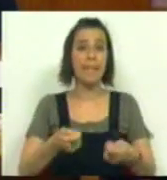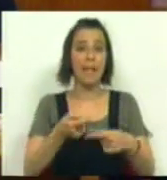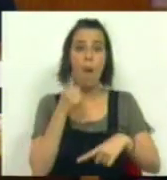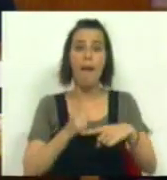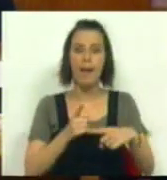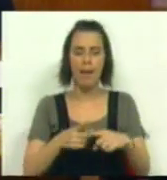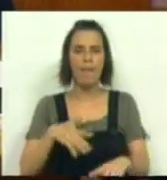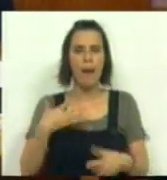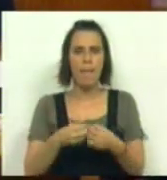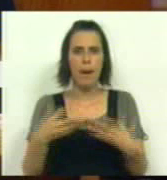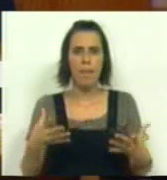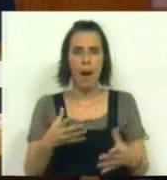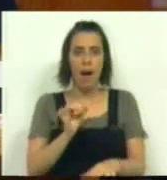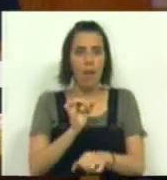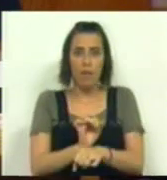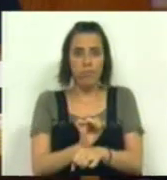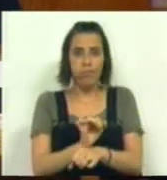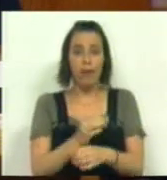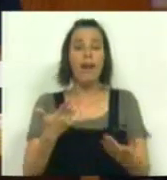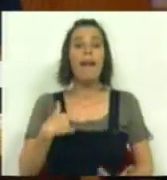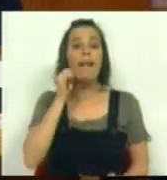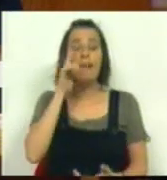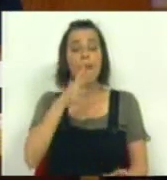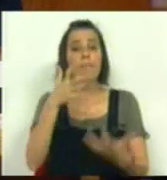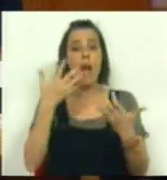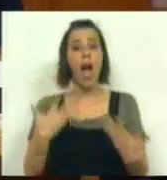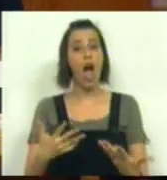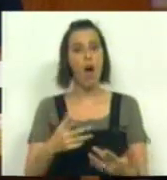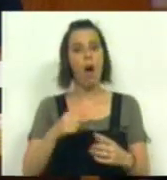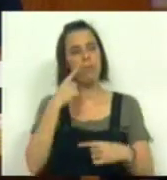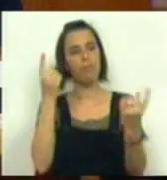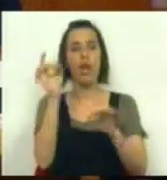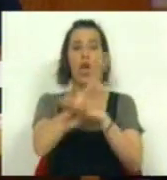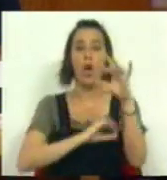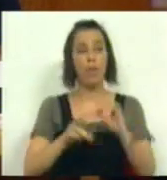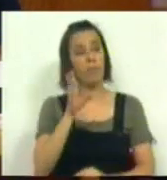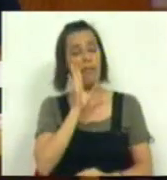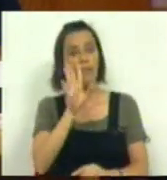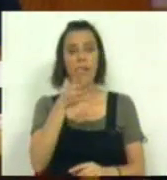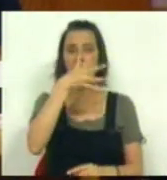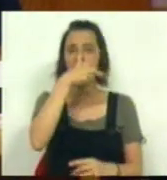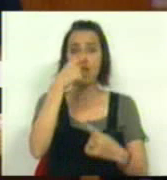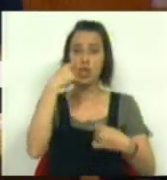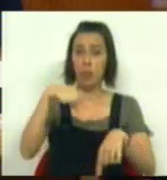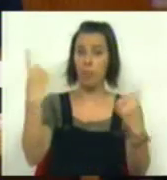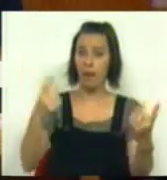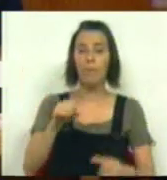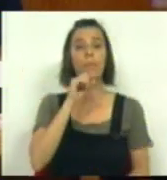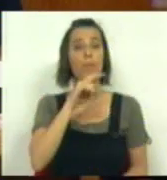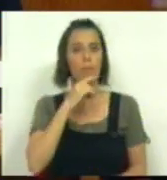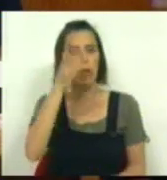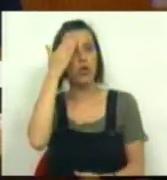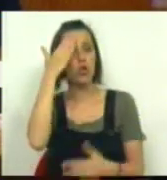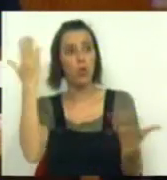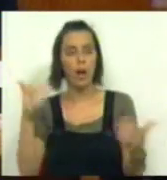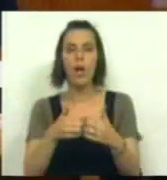Grécia é cada vez mais sufocante. Quem quer que tenha chegado agora à Europa e assista a este triste espetáculo poderá até